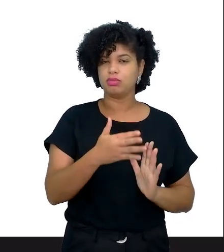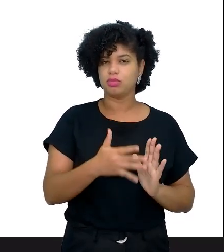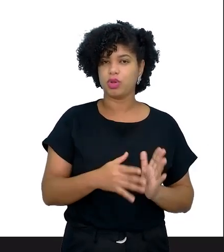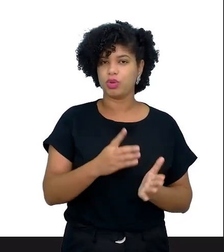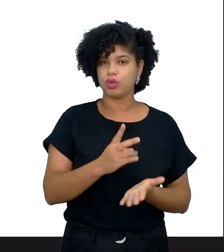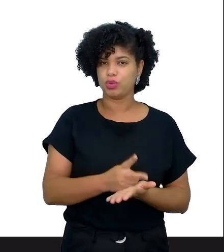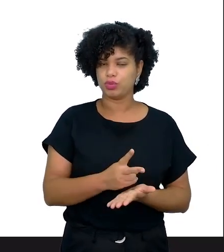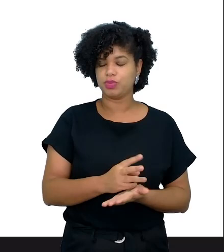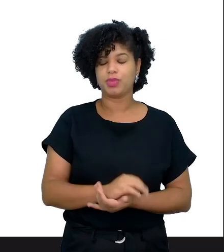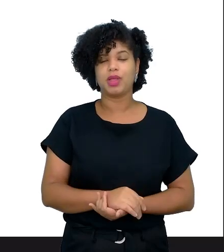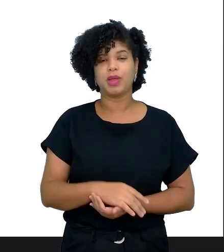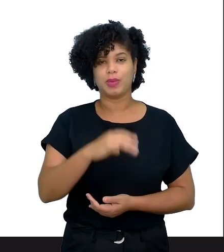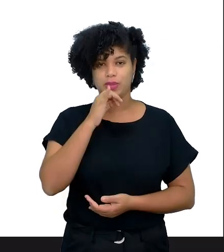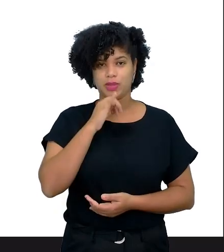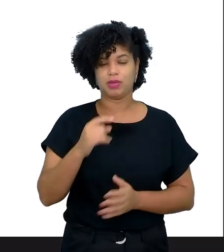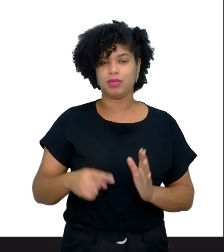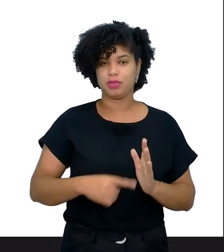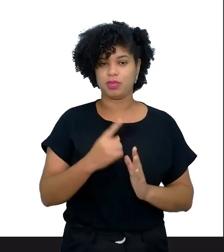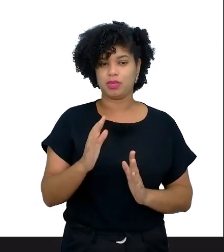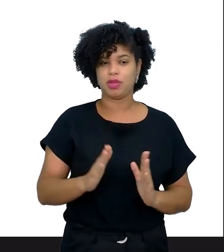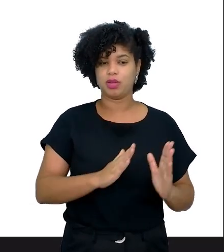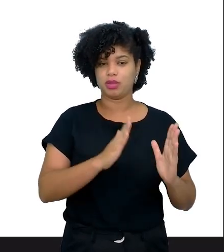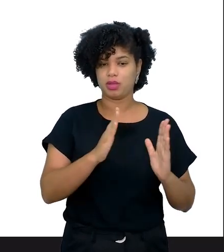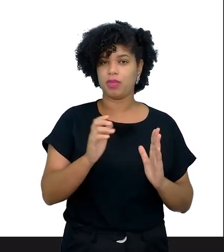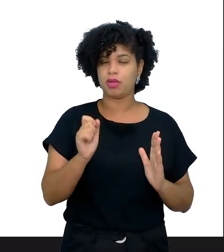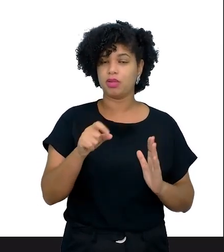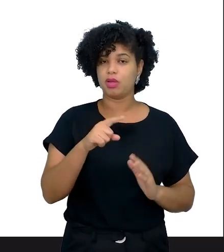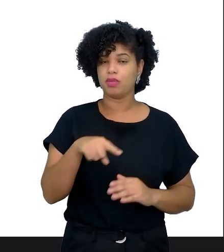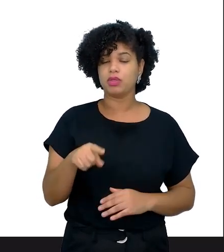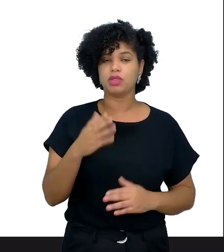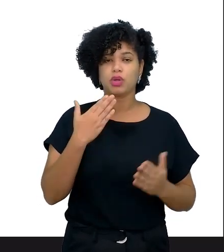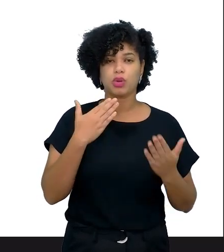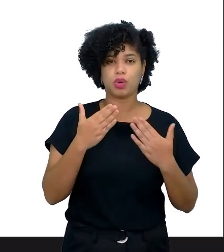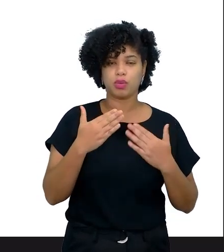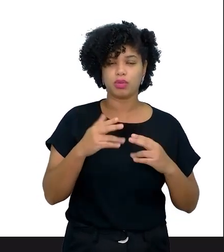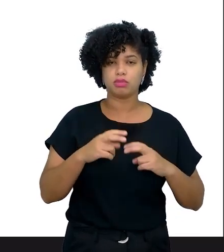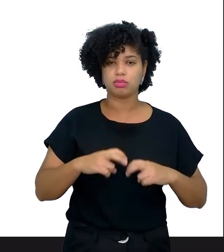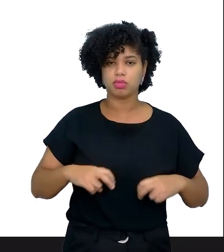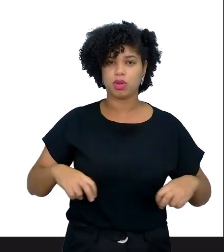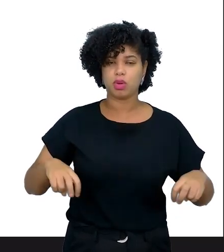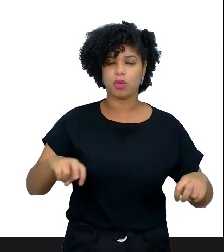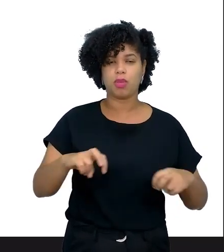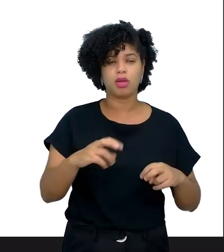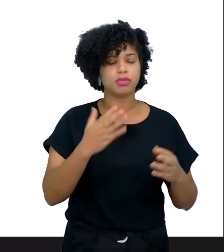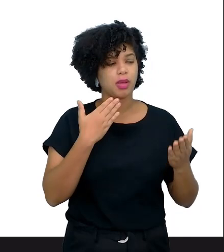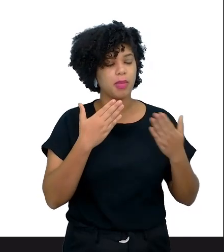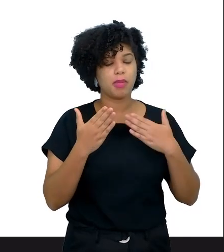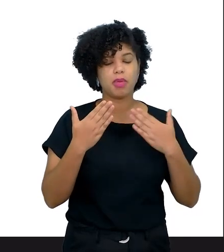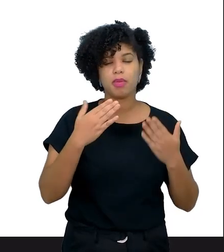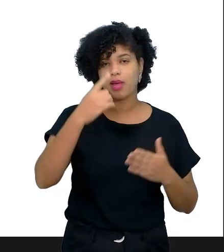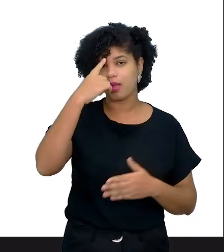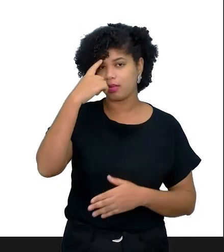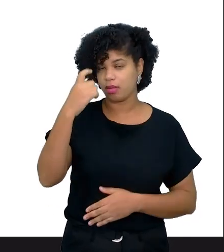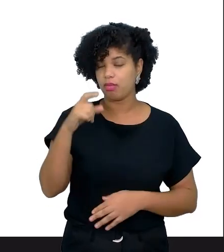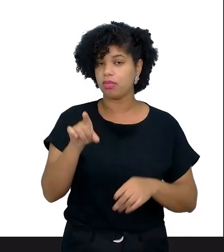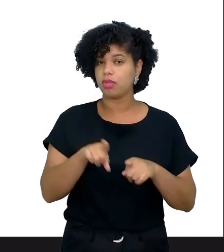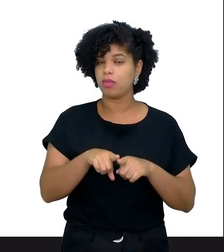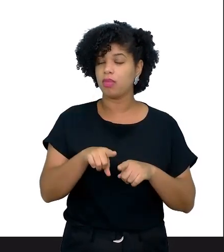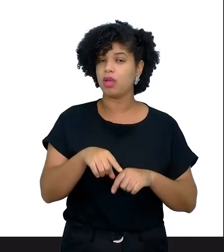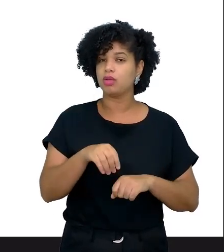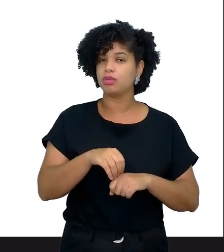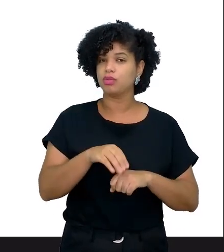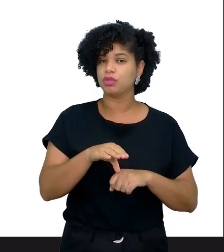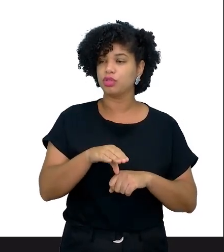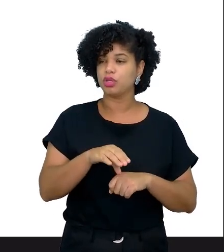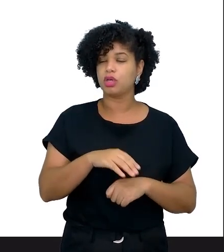etapa, eu gostaria que vocês se reunissem com seus pares para que vocês discutissem, né? E desse sugestão também daquilo